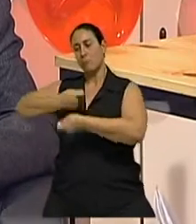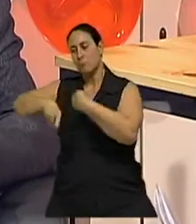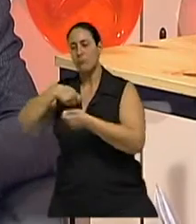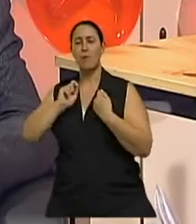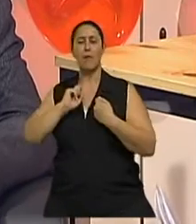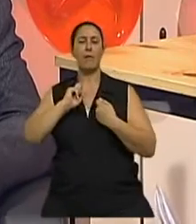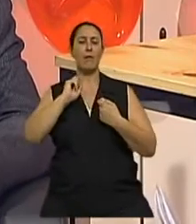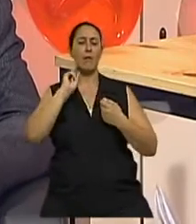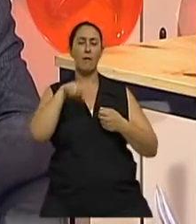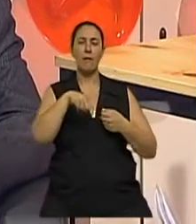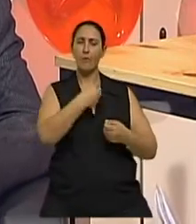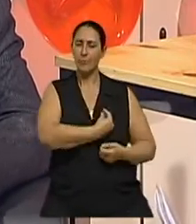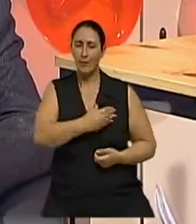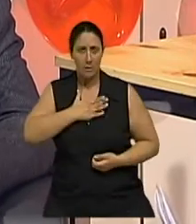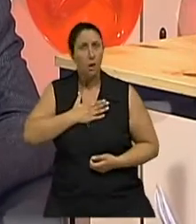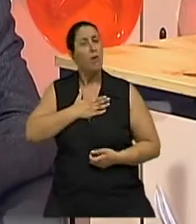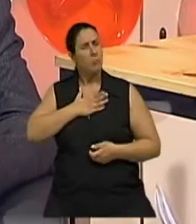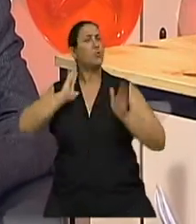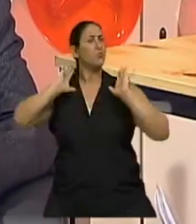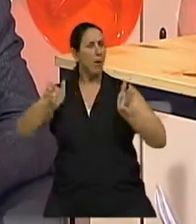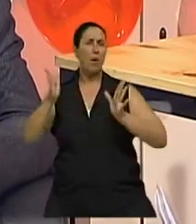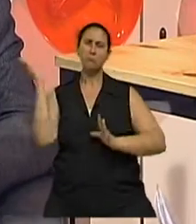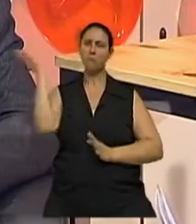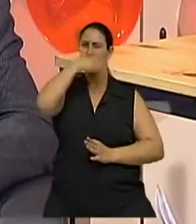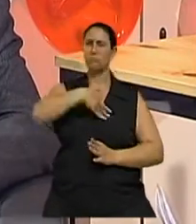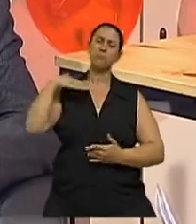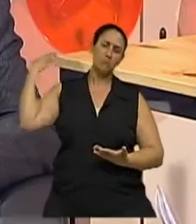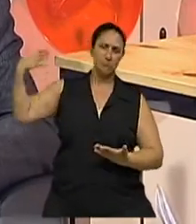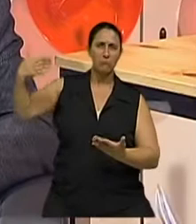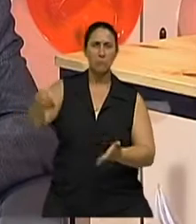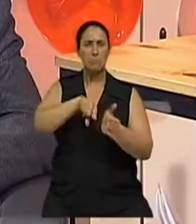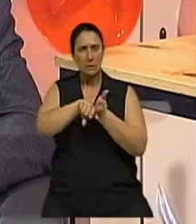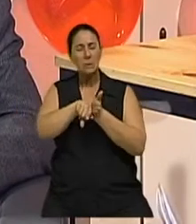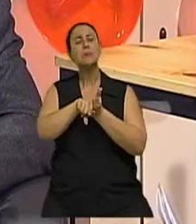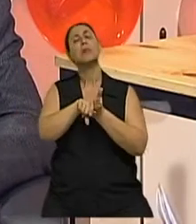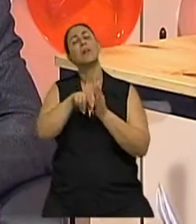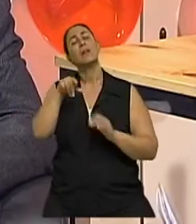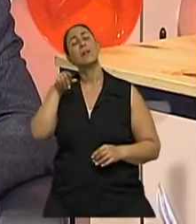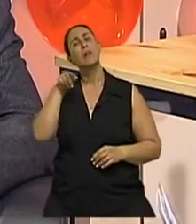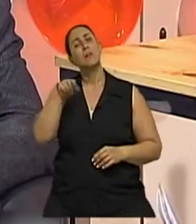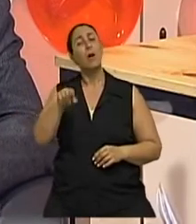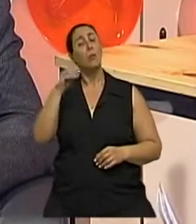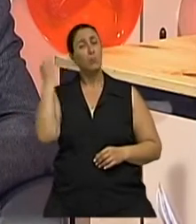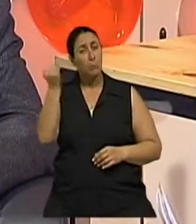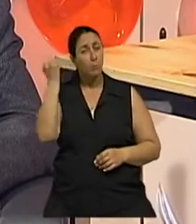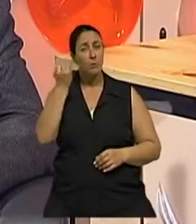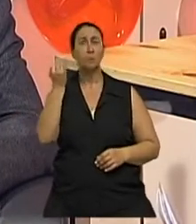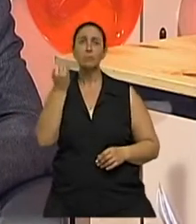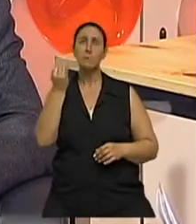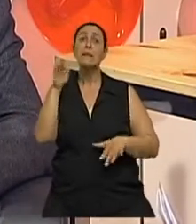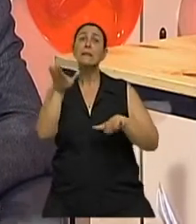isso já está bem documentado, né, que essas variáveis, assim, elas são fundamentais até um